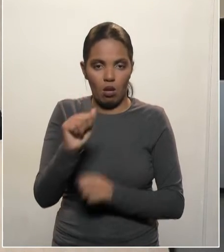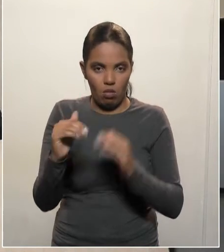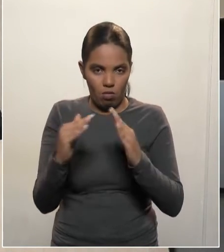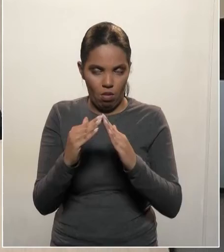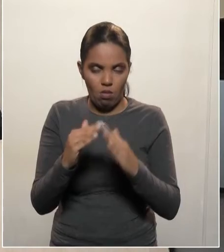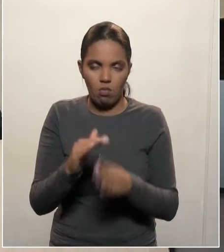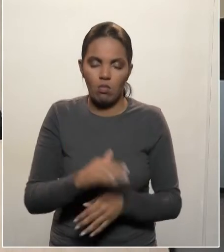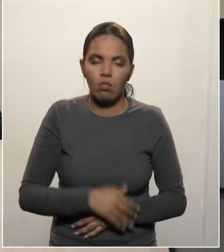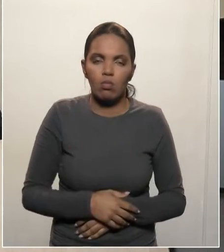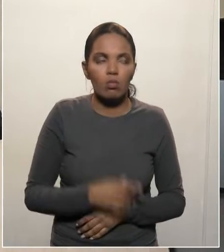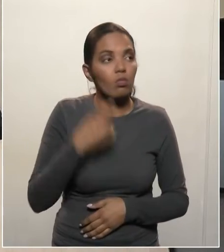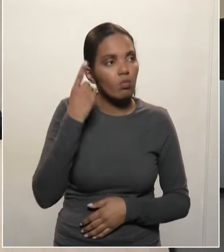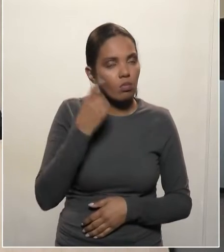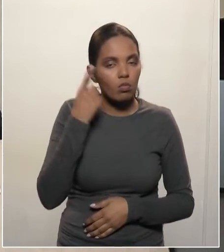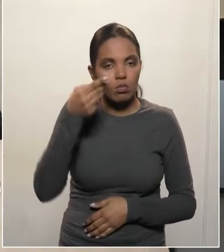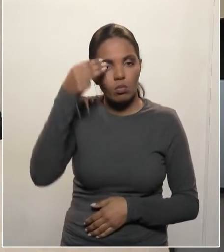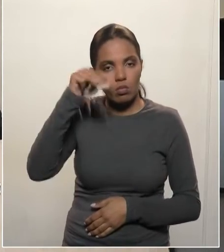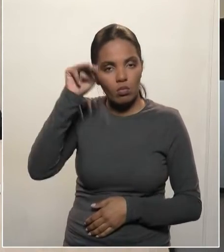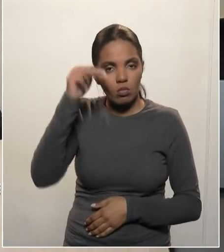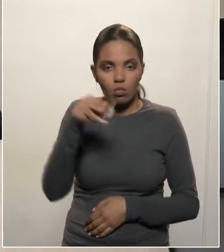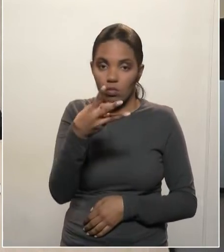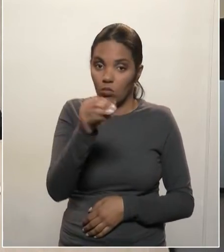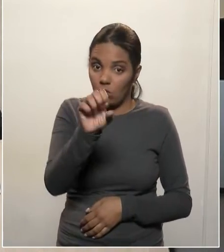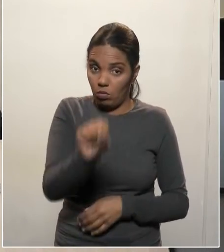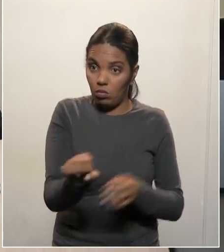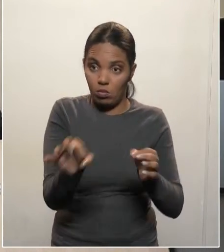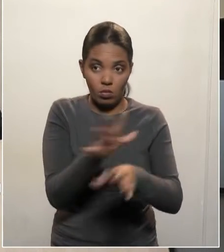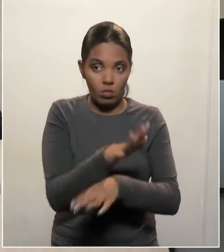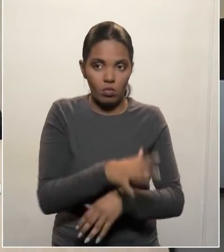Deputado Turini, 30 segundos para concluir.